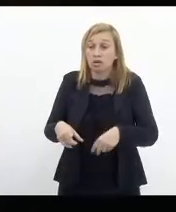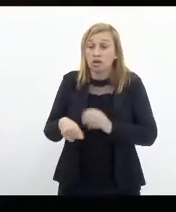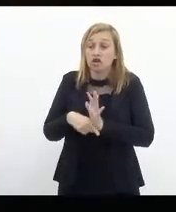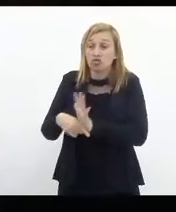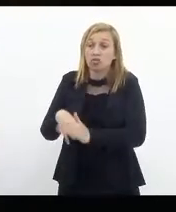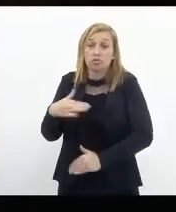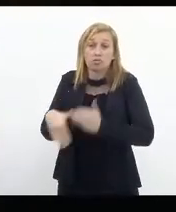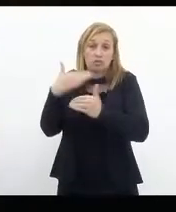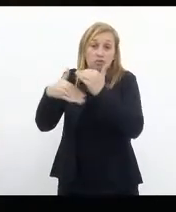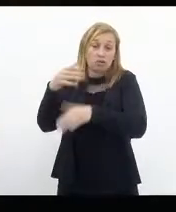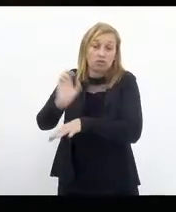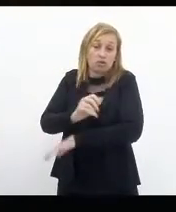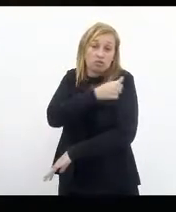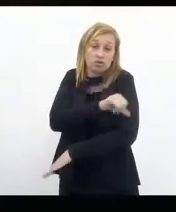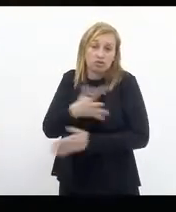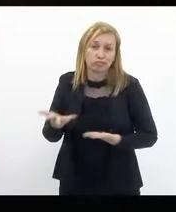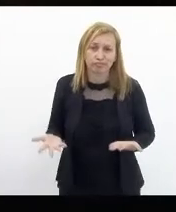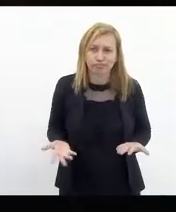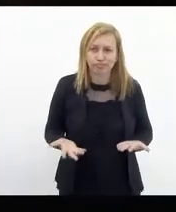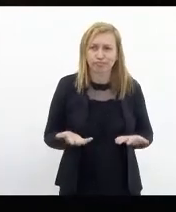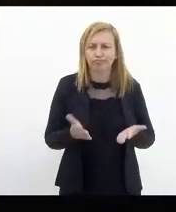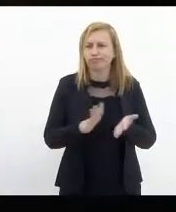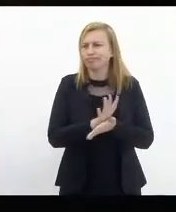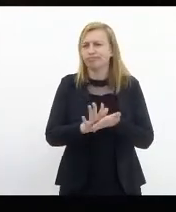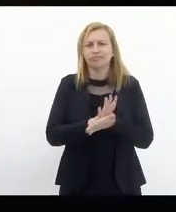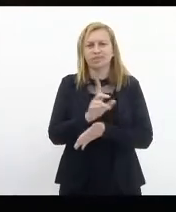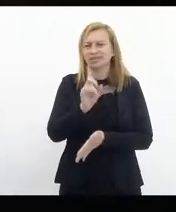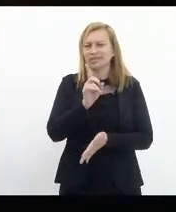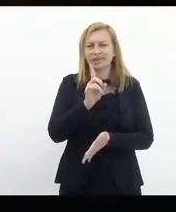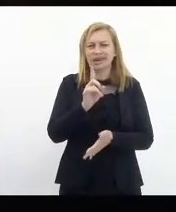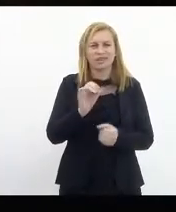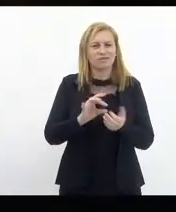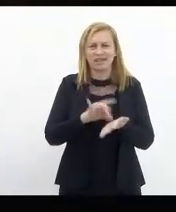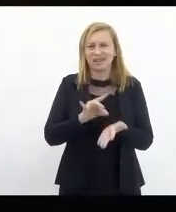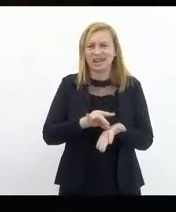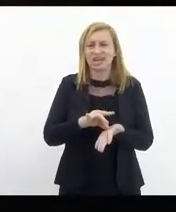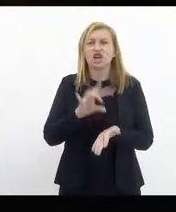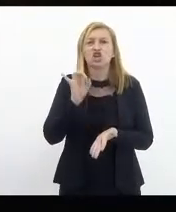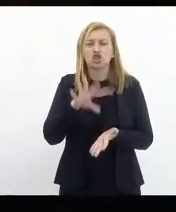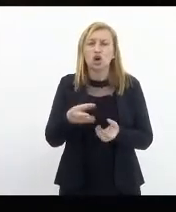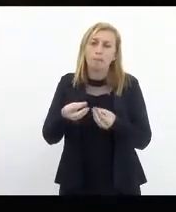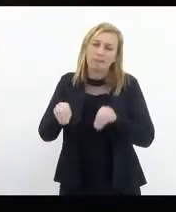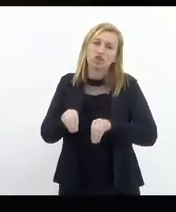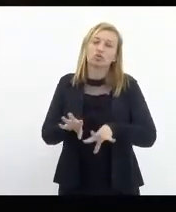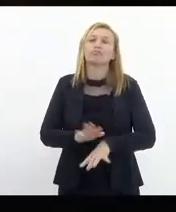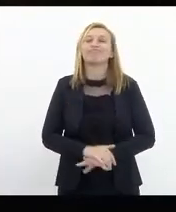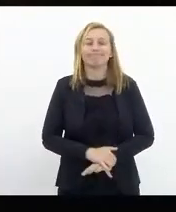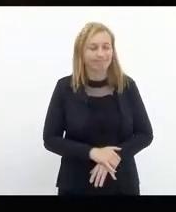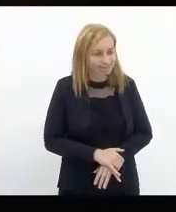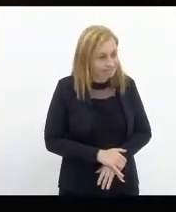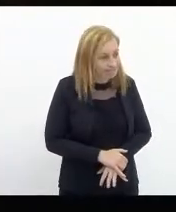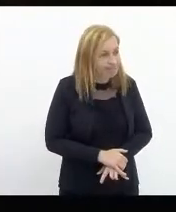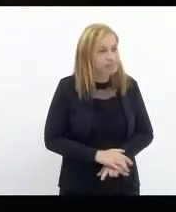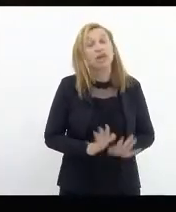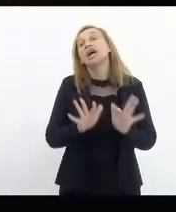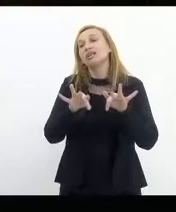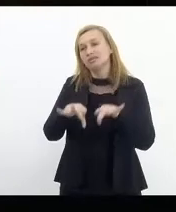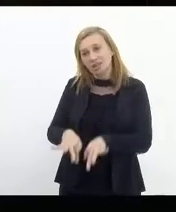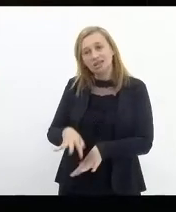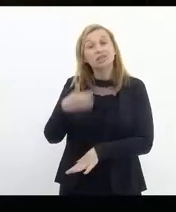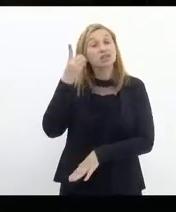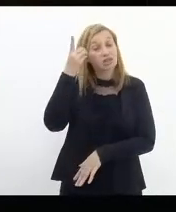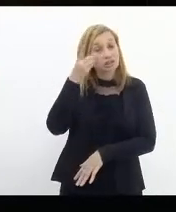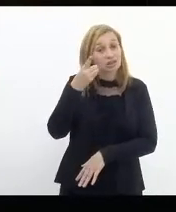desenvolvimento do Estado do Rio de Janeiro. E não tem sido verdade, só tem trazido prejuízo. De maneira, concluindo, nobre